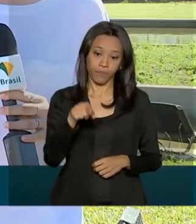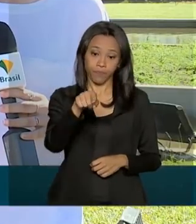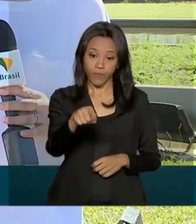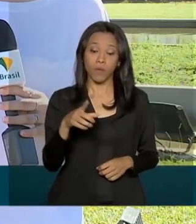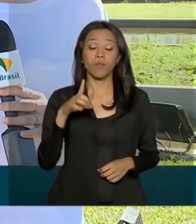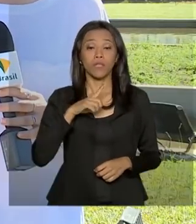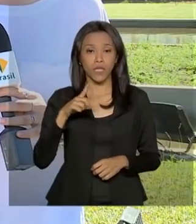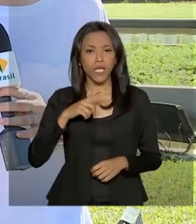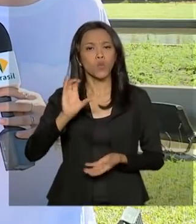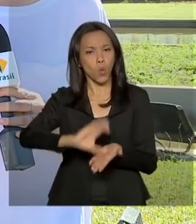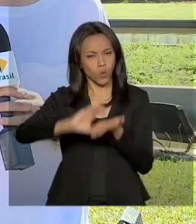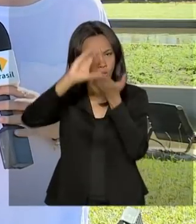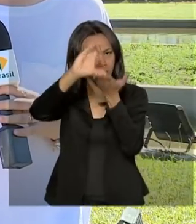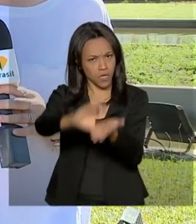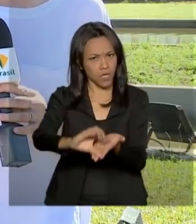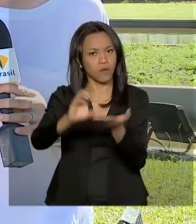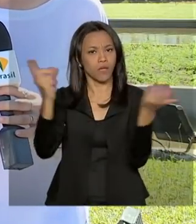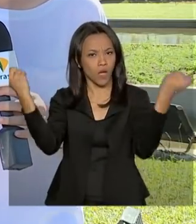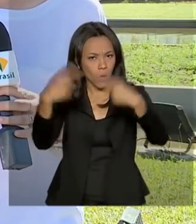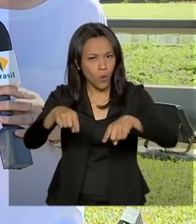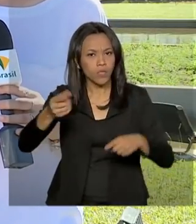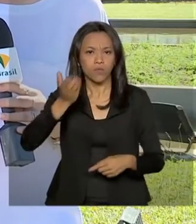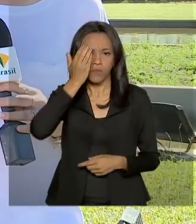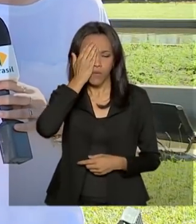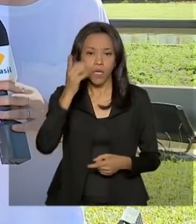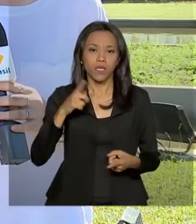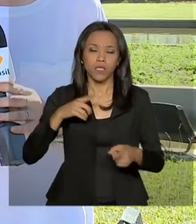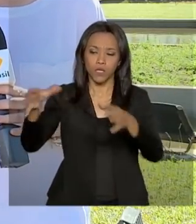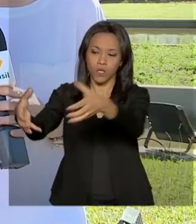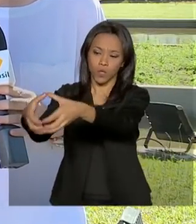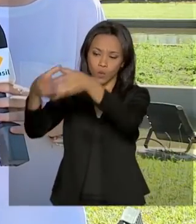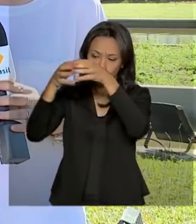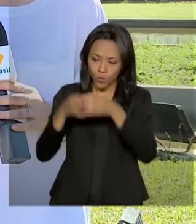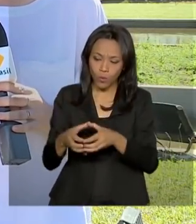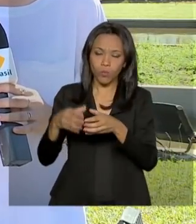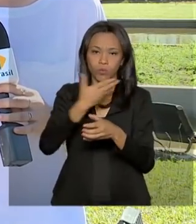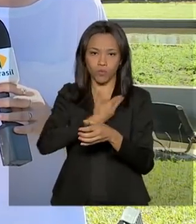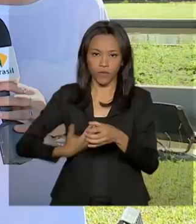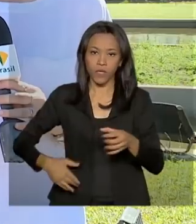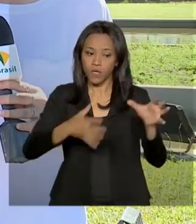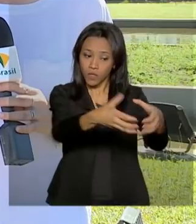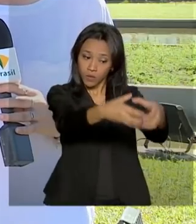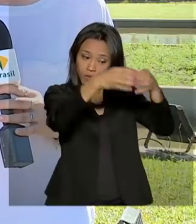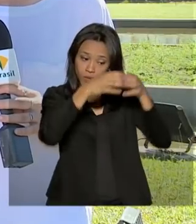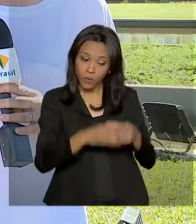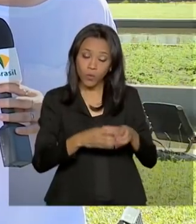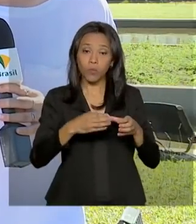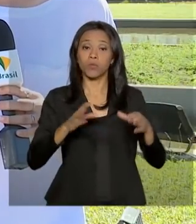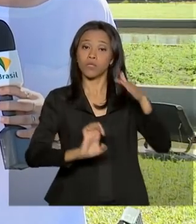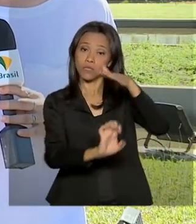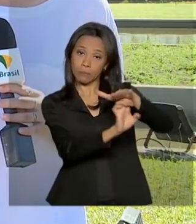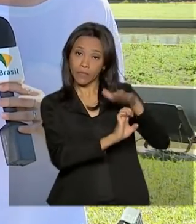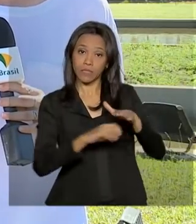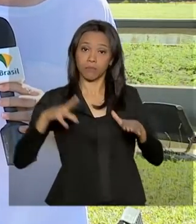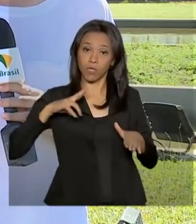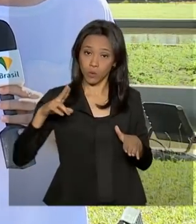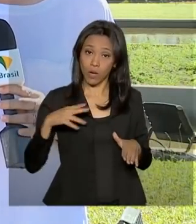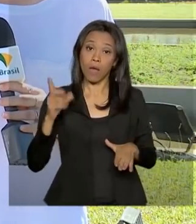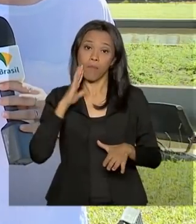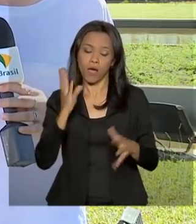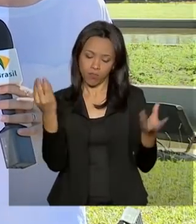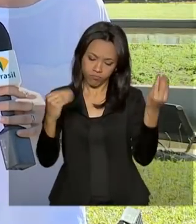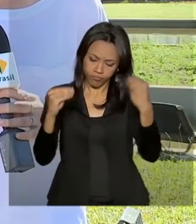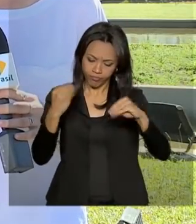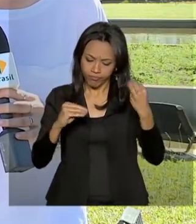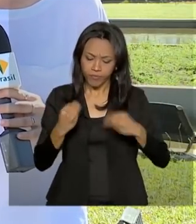Pirataria, que reúne representantes do poder público e do setor privado. E tem como missão formular e pôr em prática medidas de